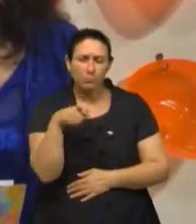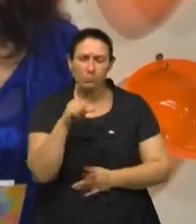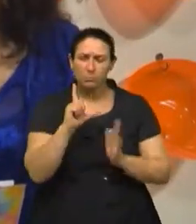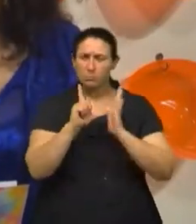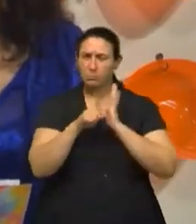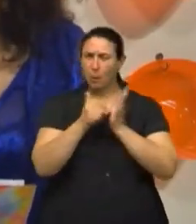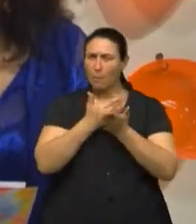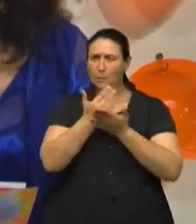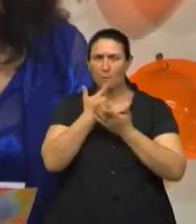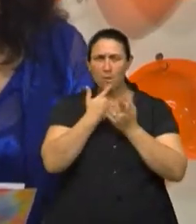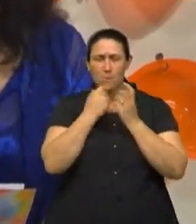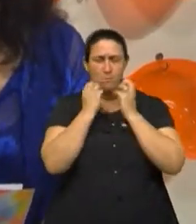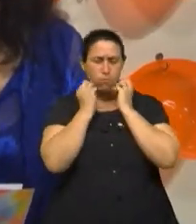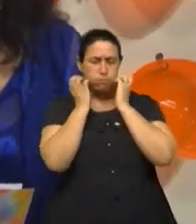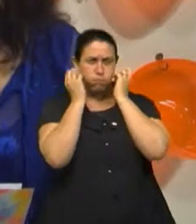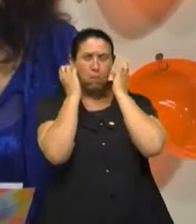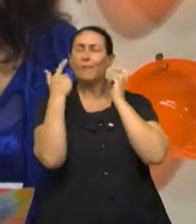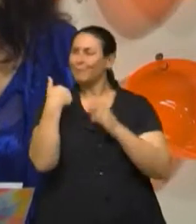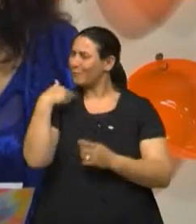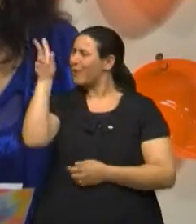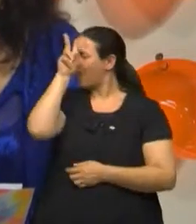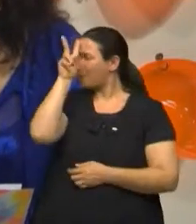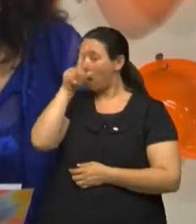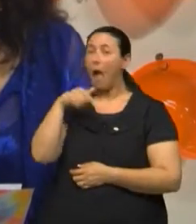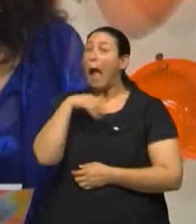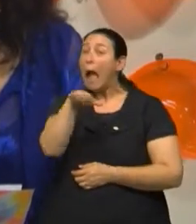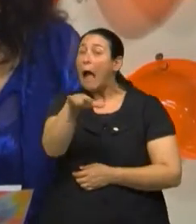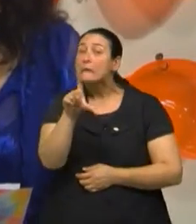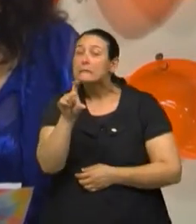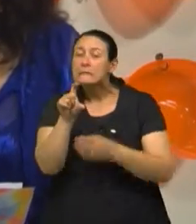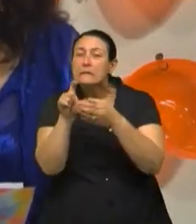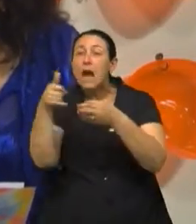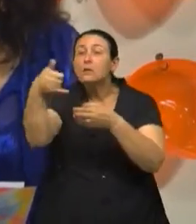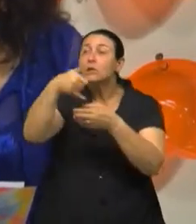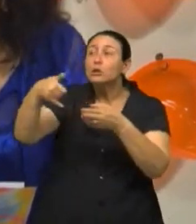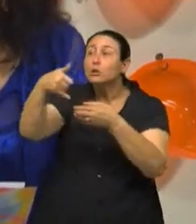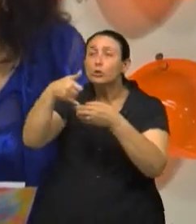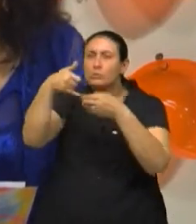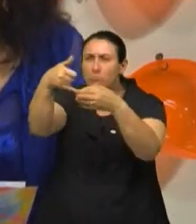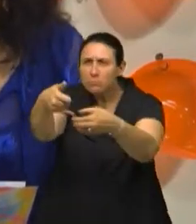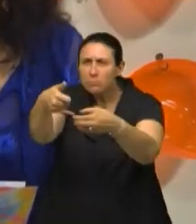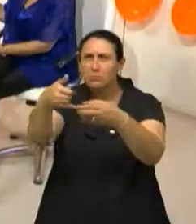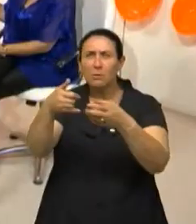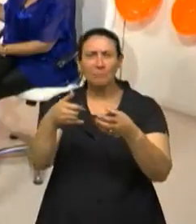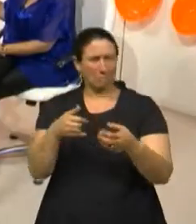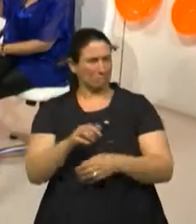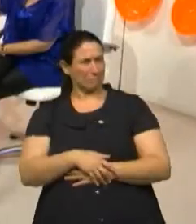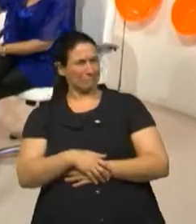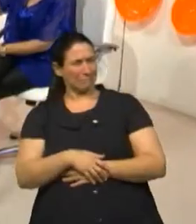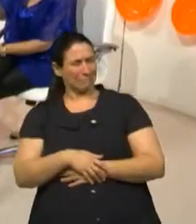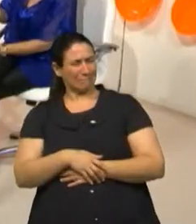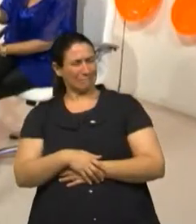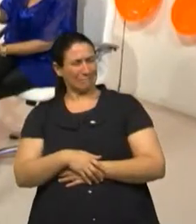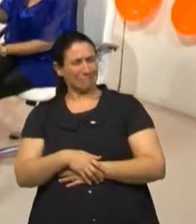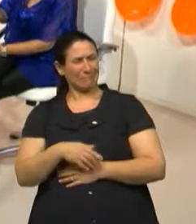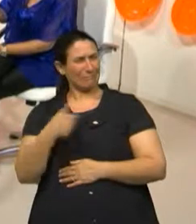Começa a fazer. A minha avó dizia, dá um meio copo de azeite. Funciona isso, doutora? É, normalmente...